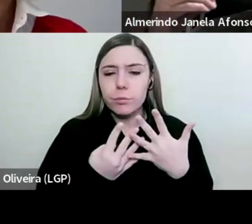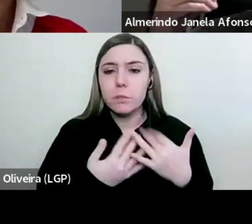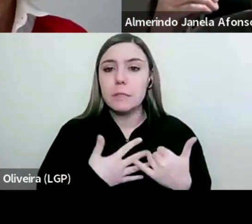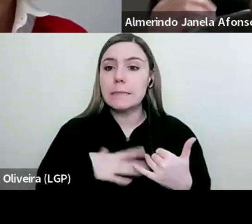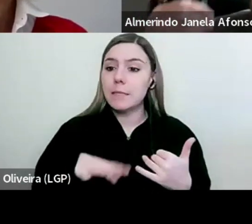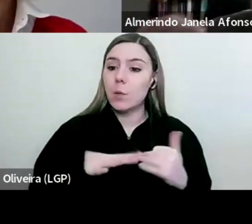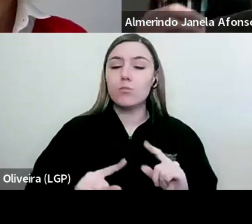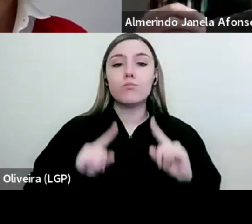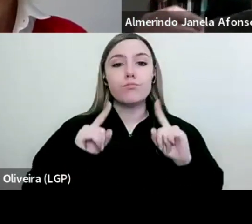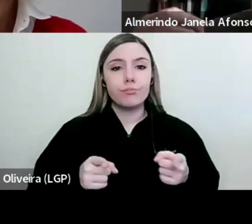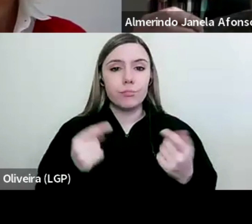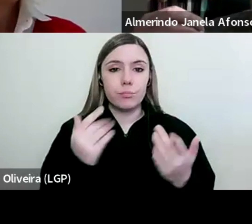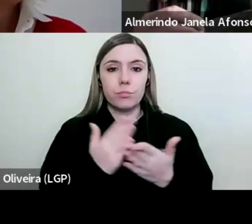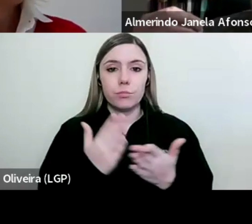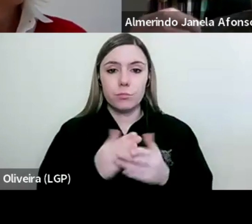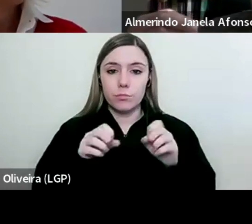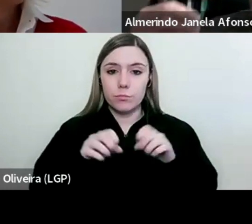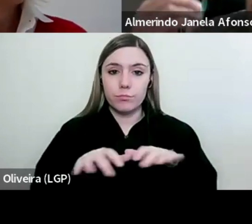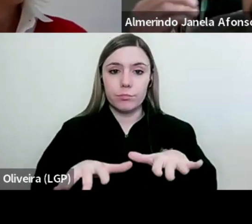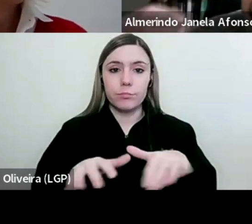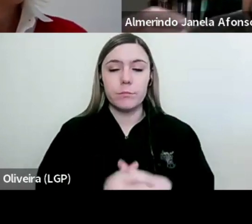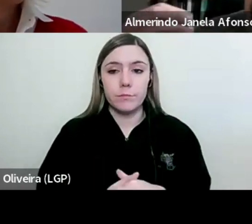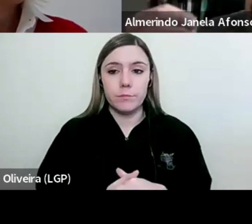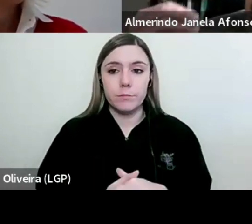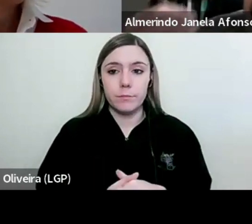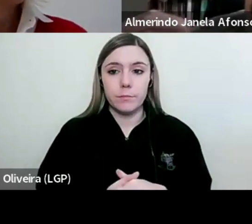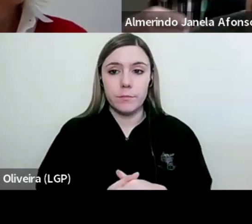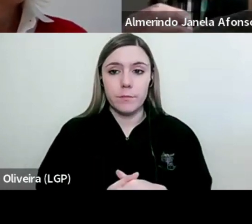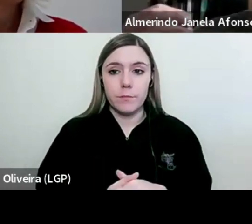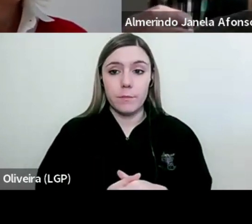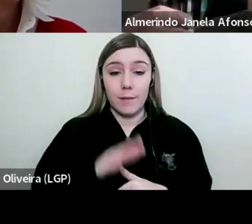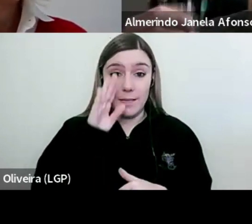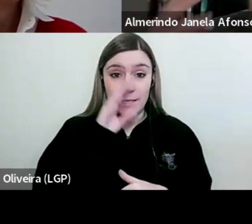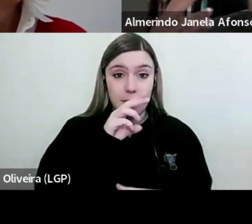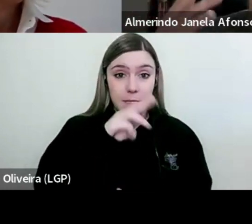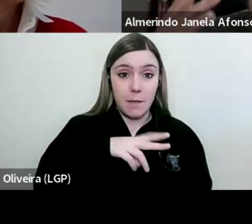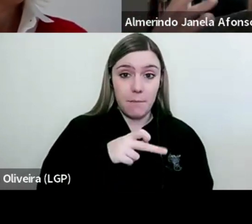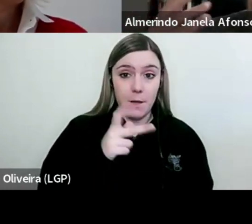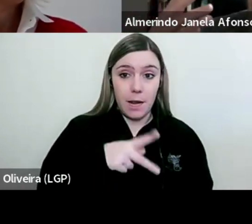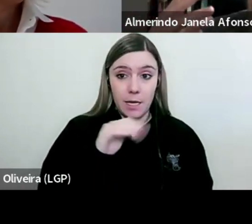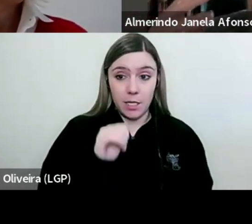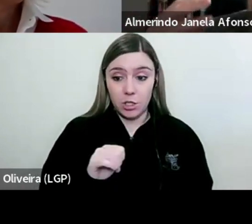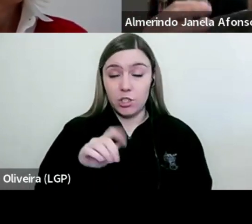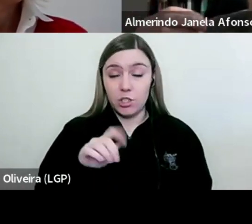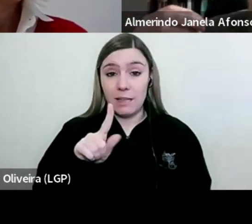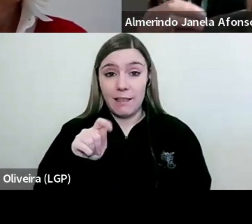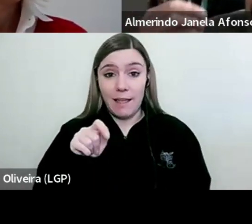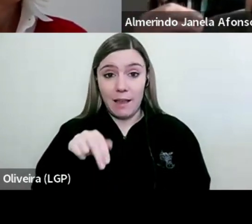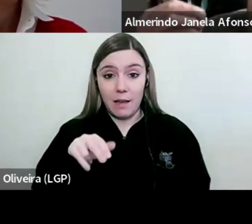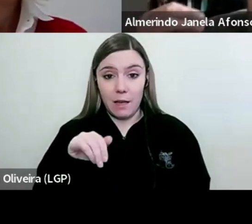instaurar nas escolas. Se Marx e Lenin, estou a citar,